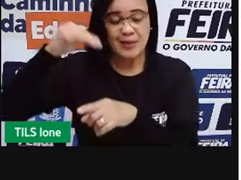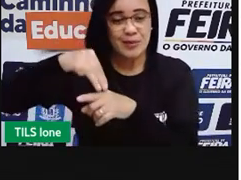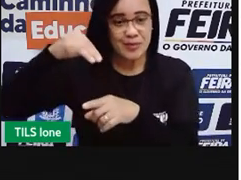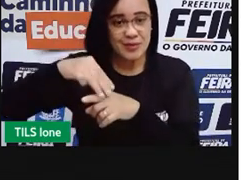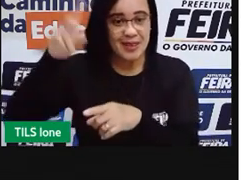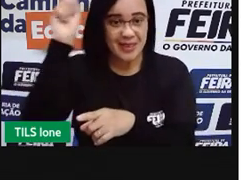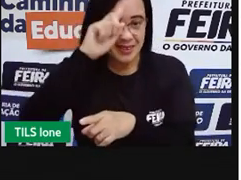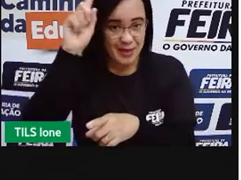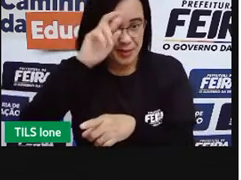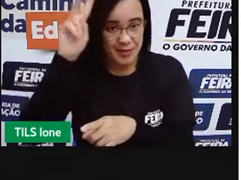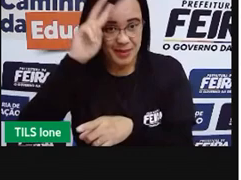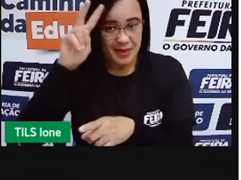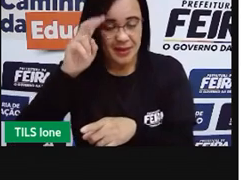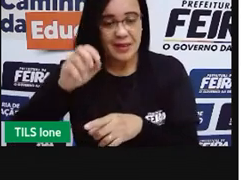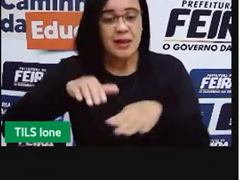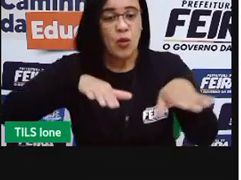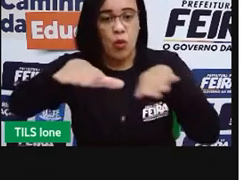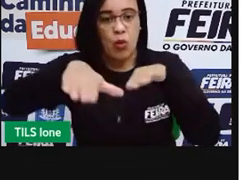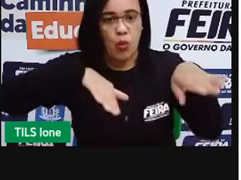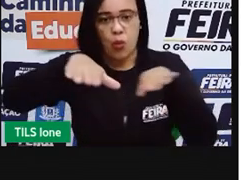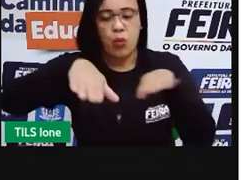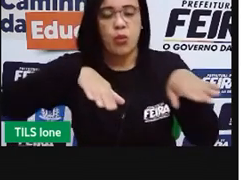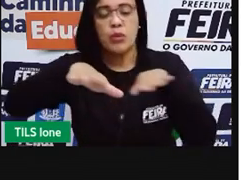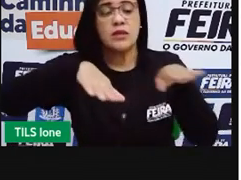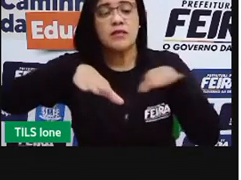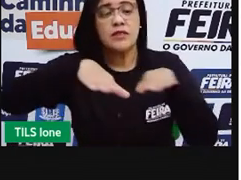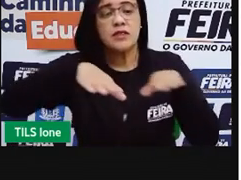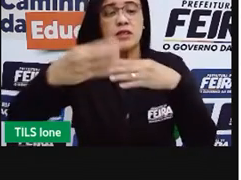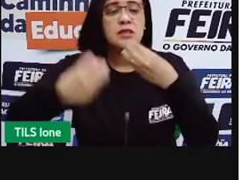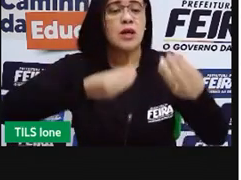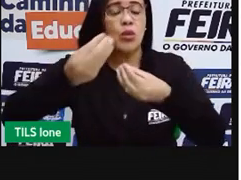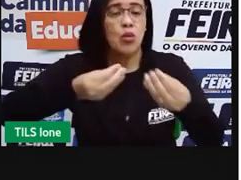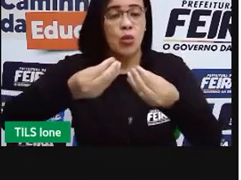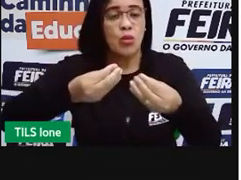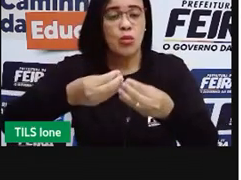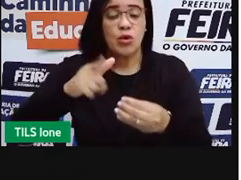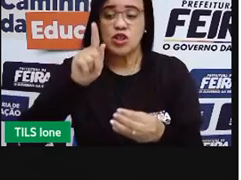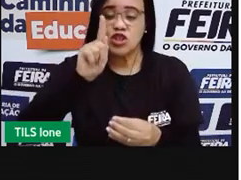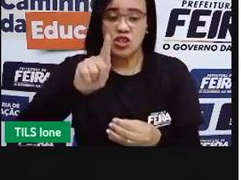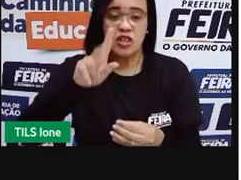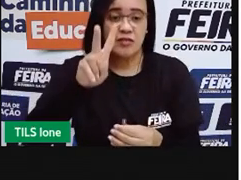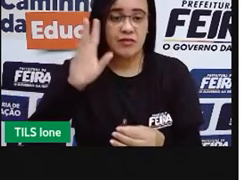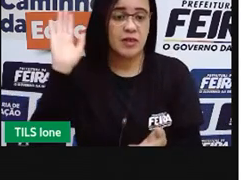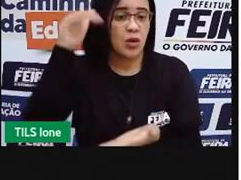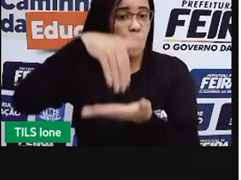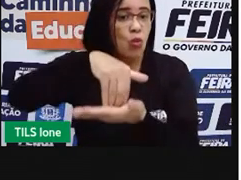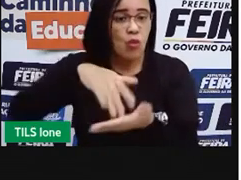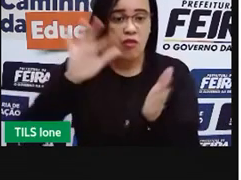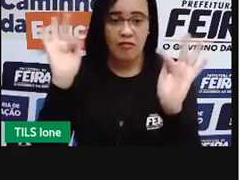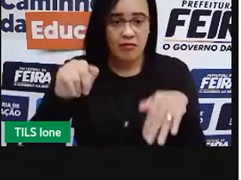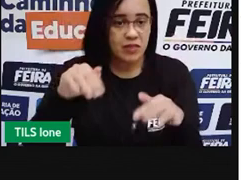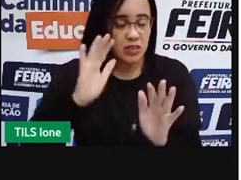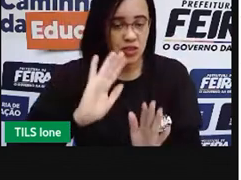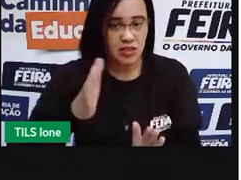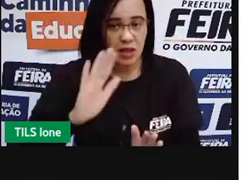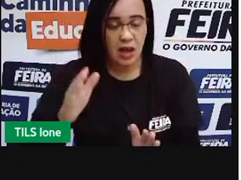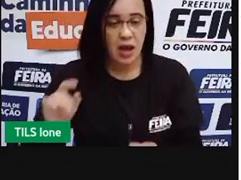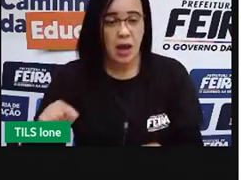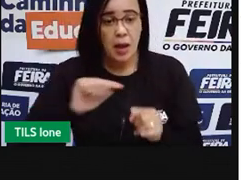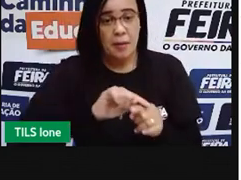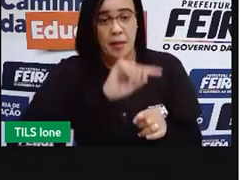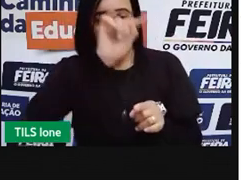Getúlio Vargas. Já no final do Getúlio Vargas. Para